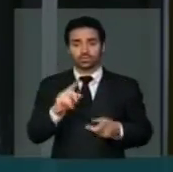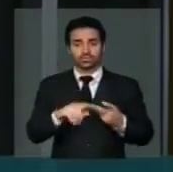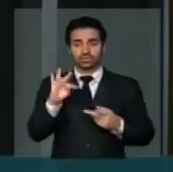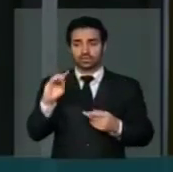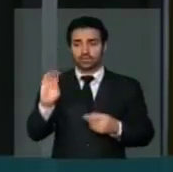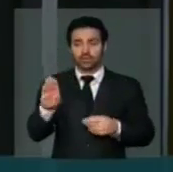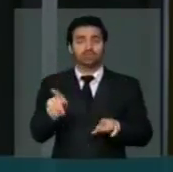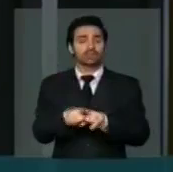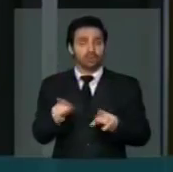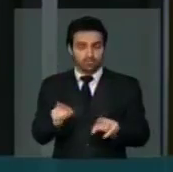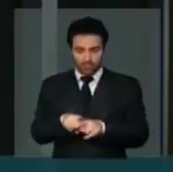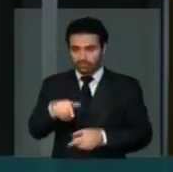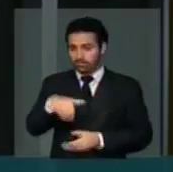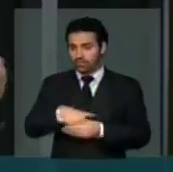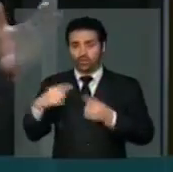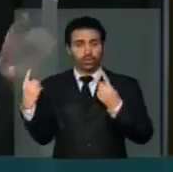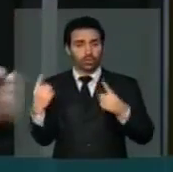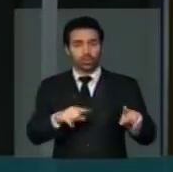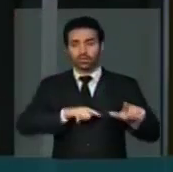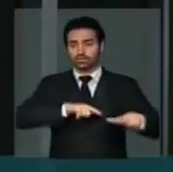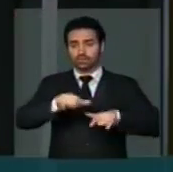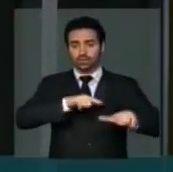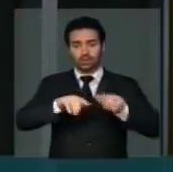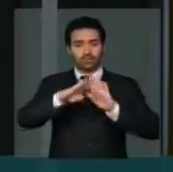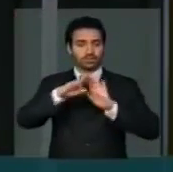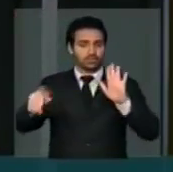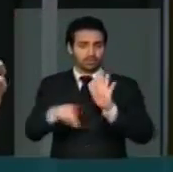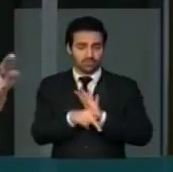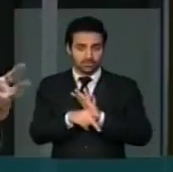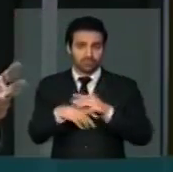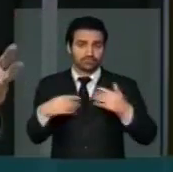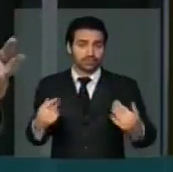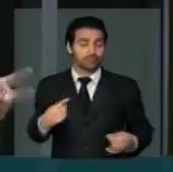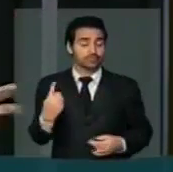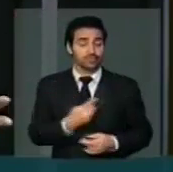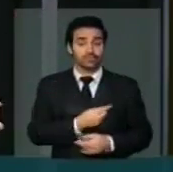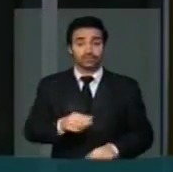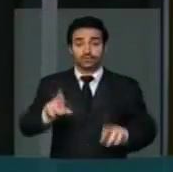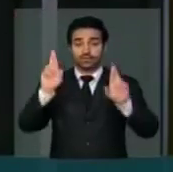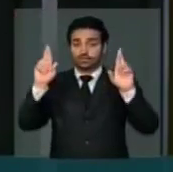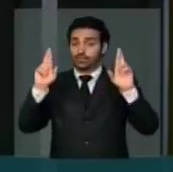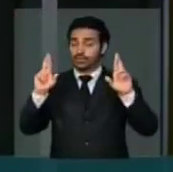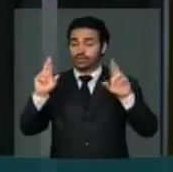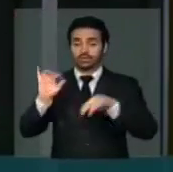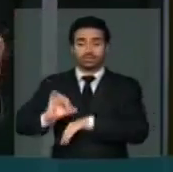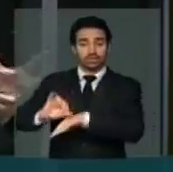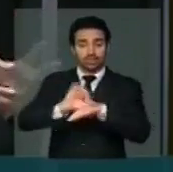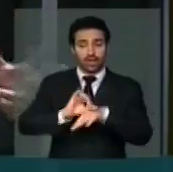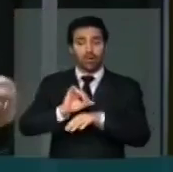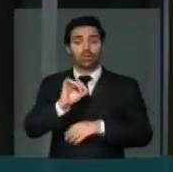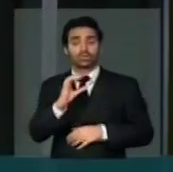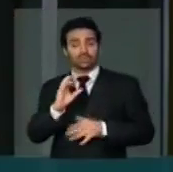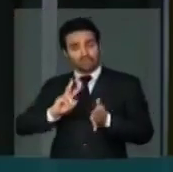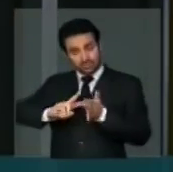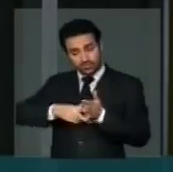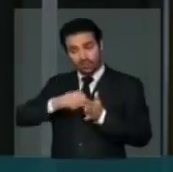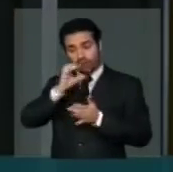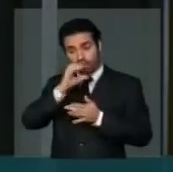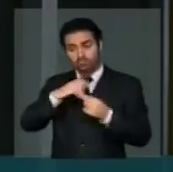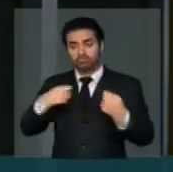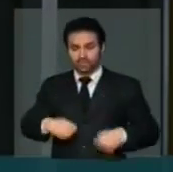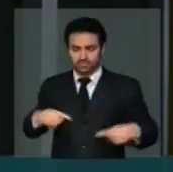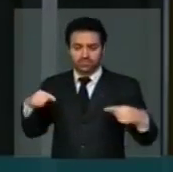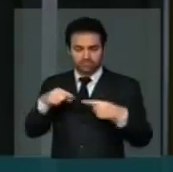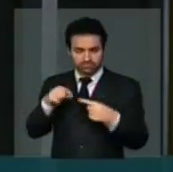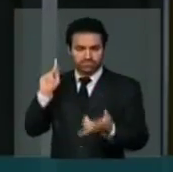votaram contra os trabalhadores nas medidas provisórias. E nós esperamos que as centrais sindicais passem a, novamente, representar,